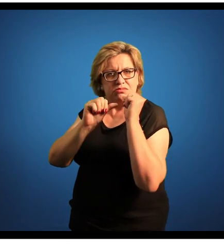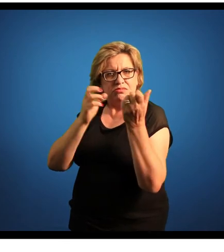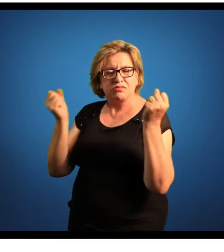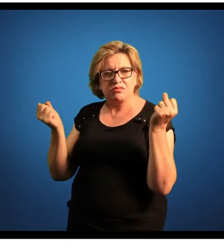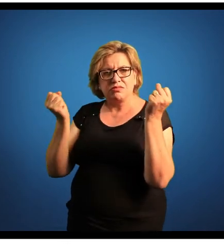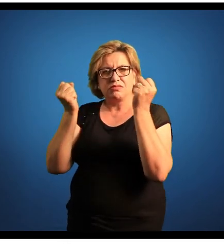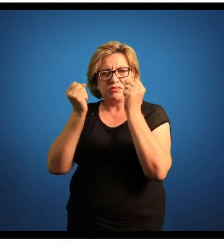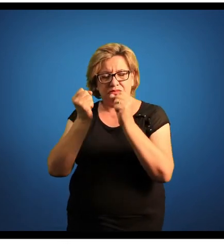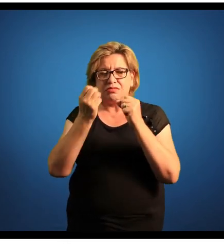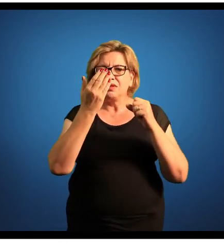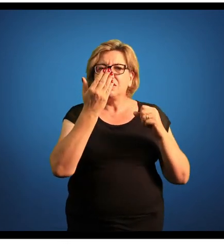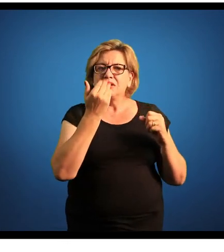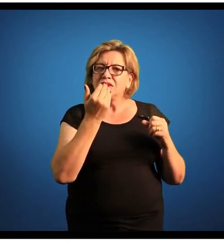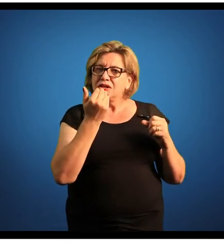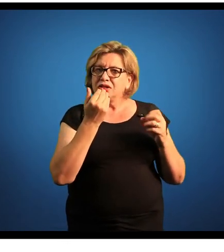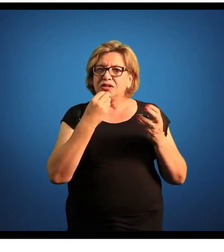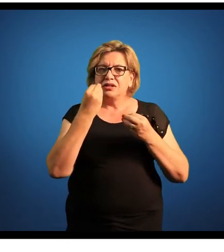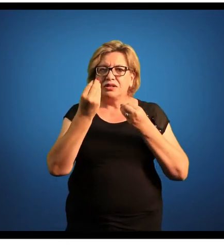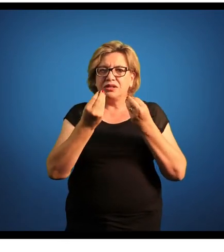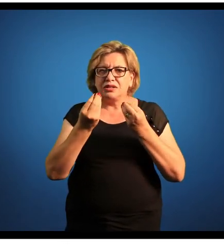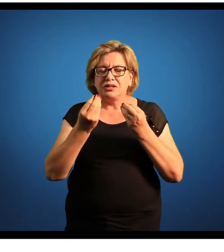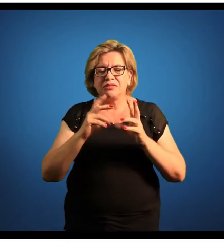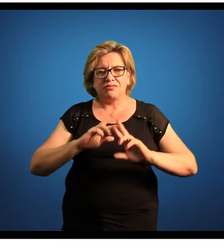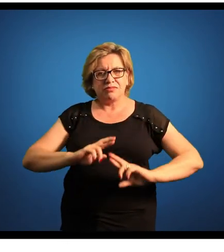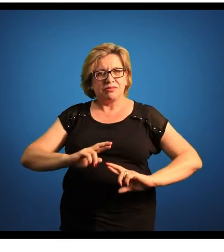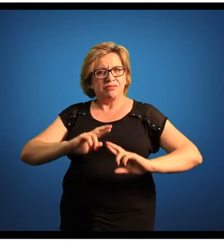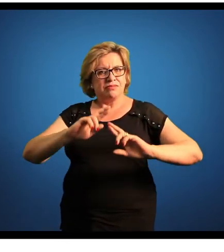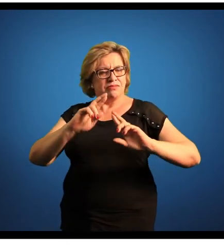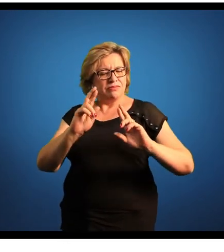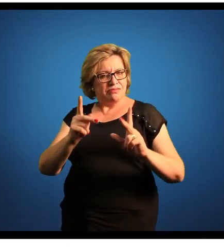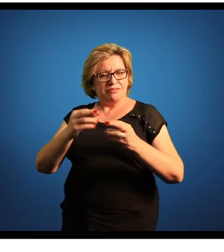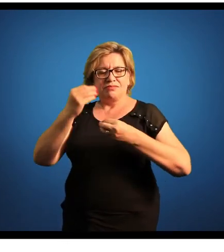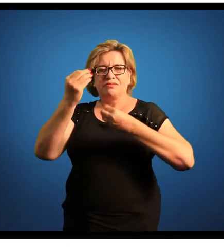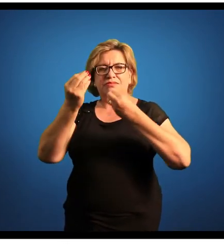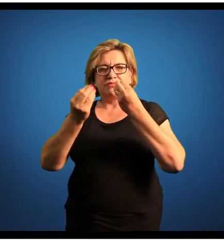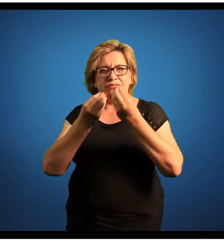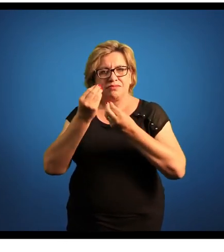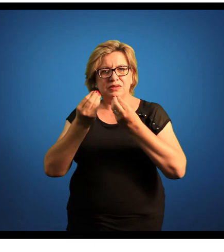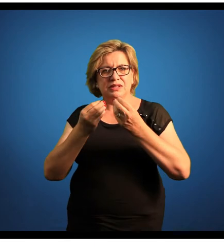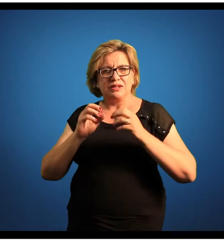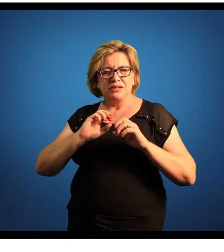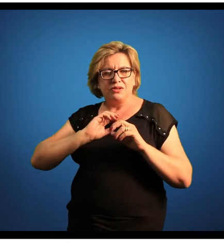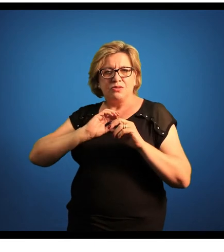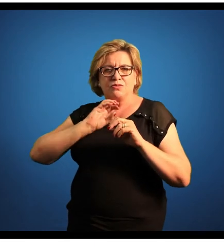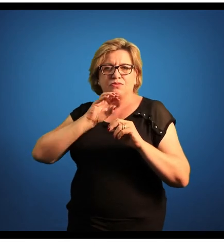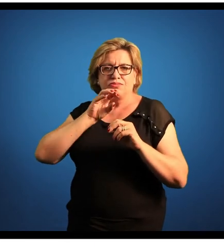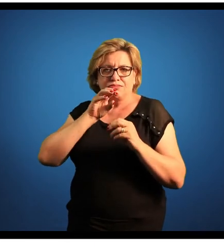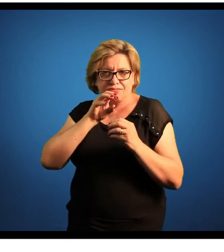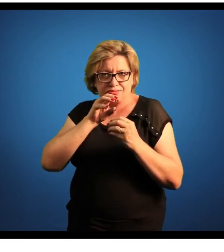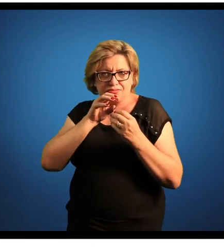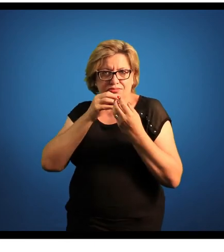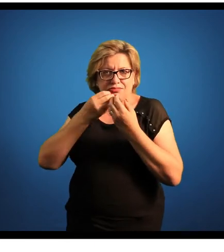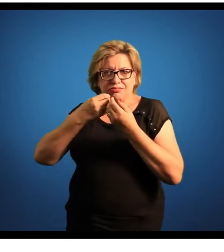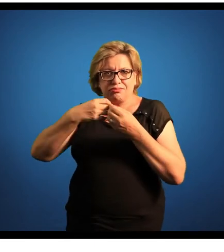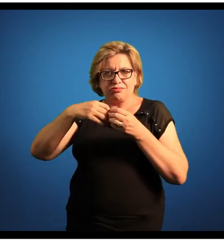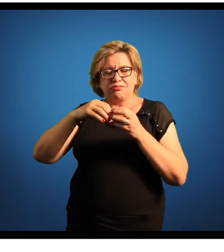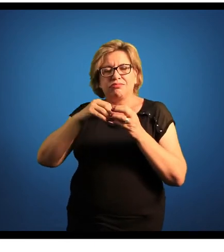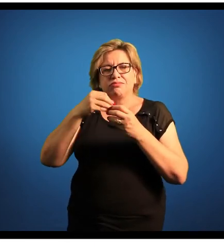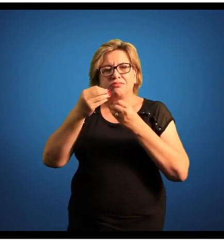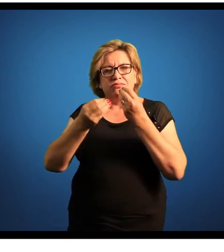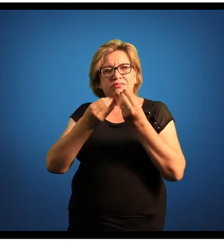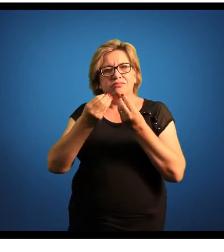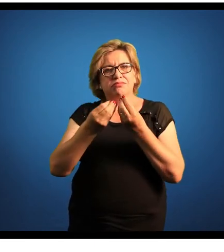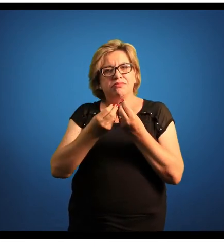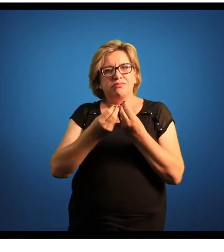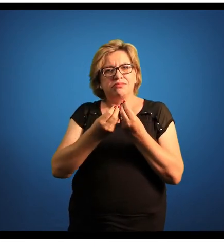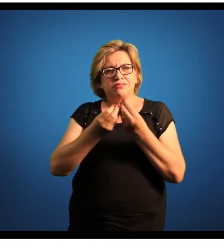forma que ela possa se alimentar, ela tem um trato digestivo incompleto, então ela projeta uma parte do seu intestino, do seu esôfago